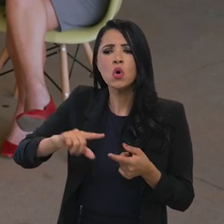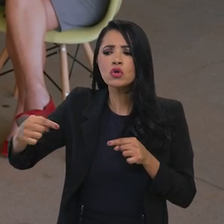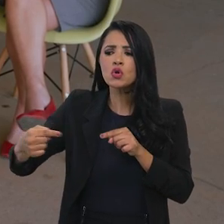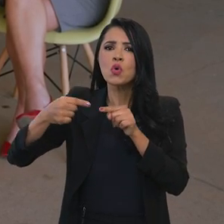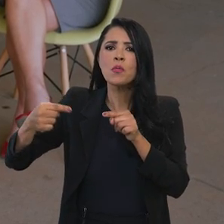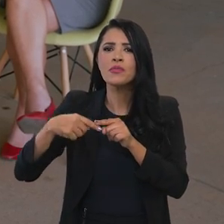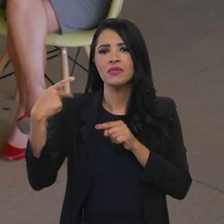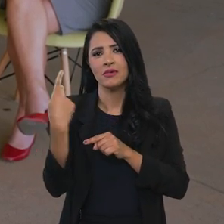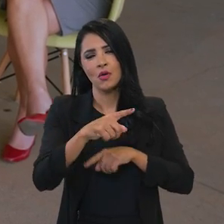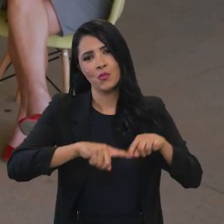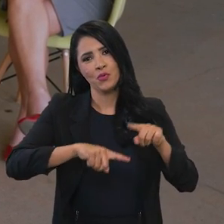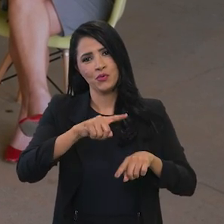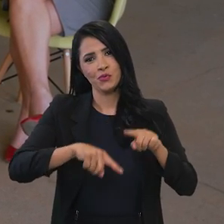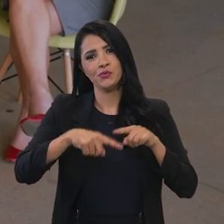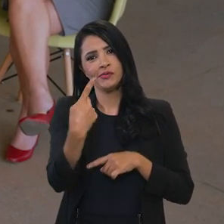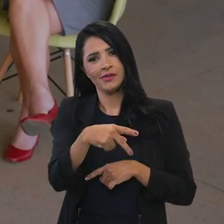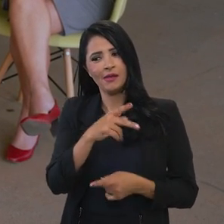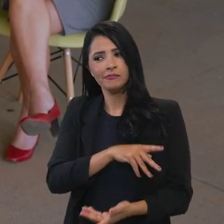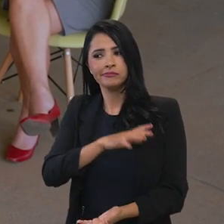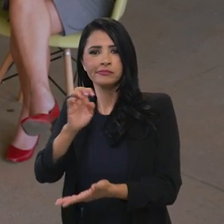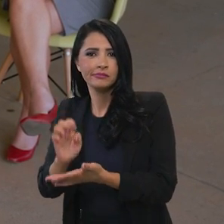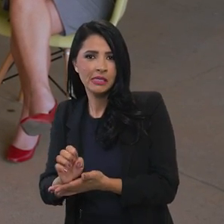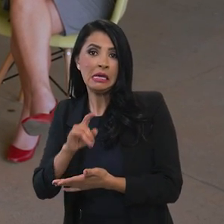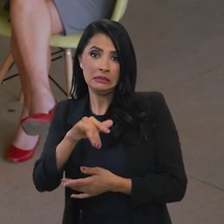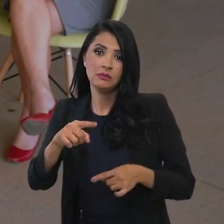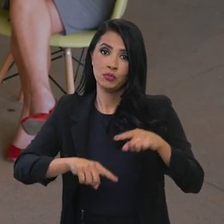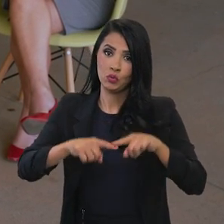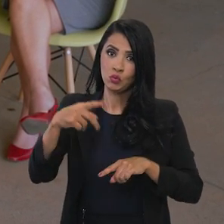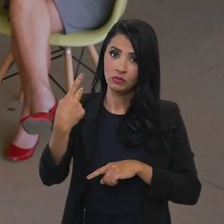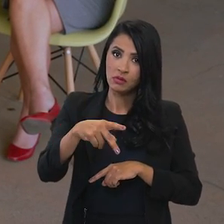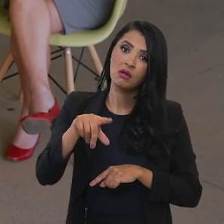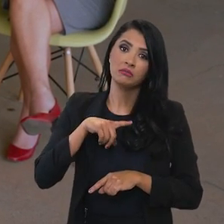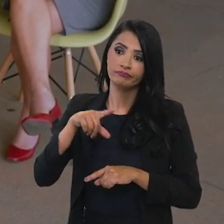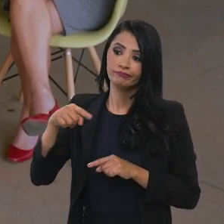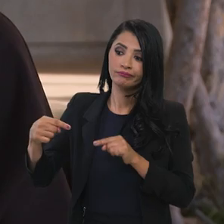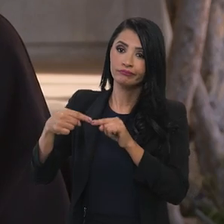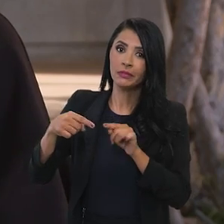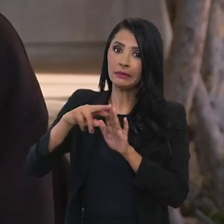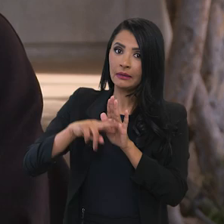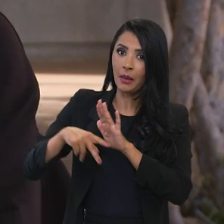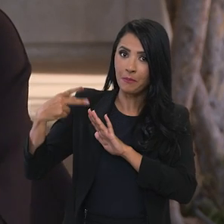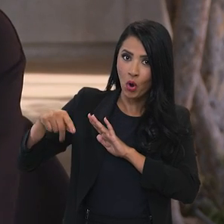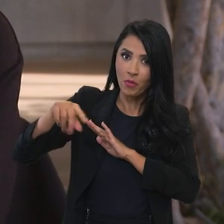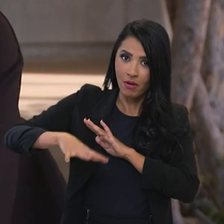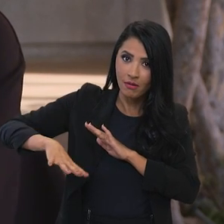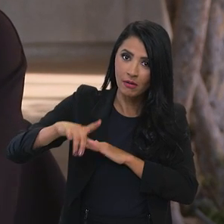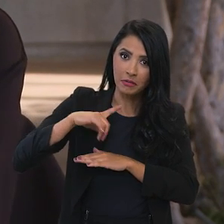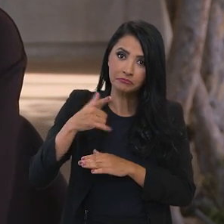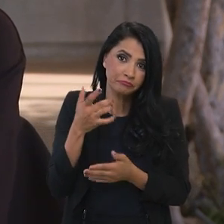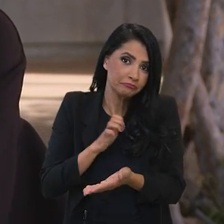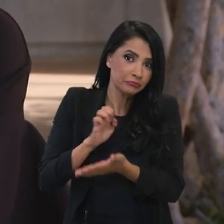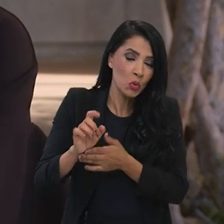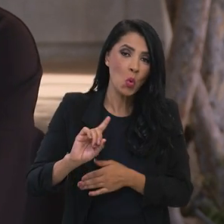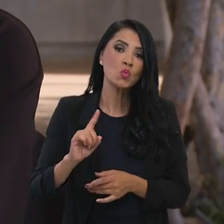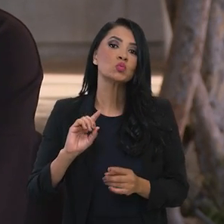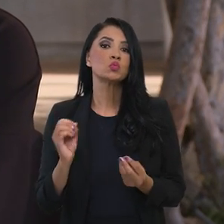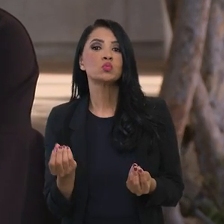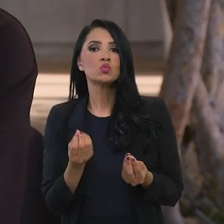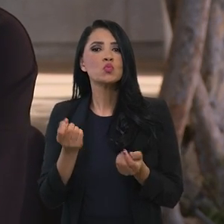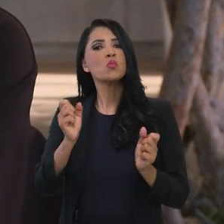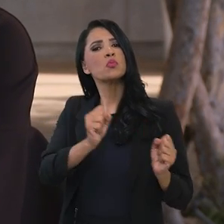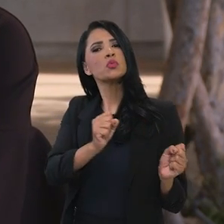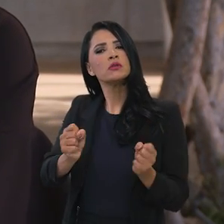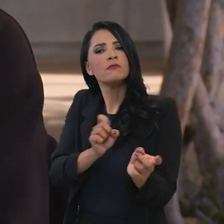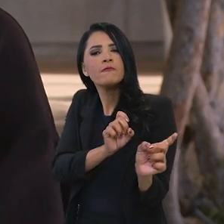online, né, como é possível utilizar plataformas eletrônicas para vender no mercado externo, qual é o imposto que ela paga no mercado que ela